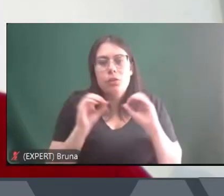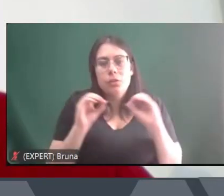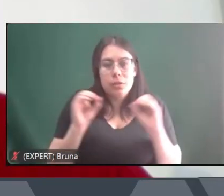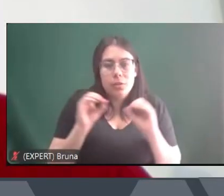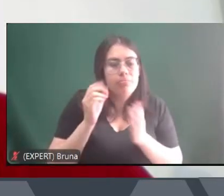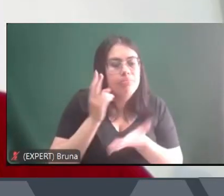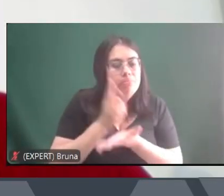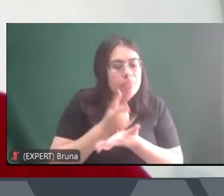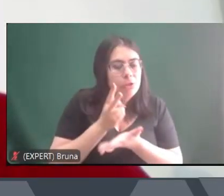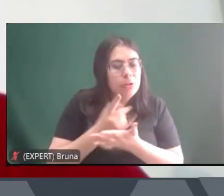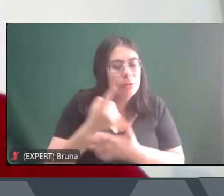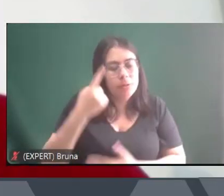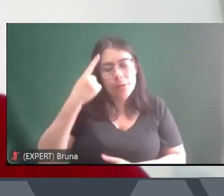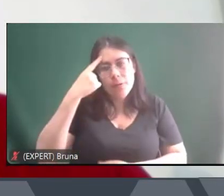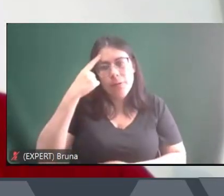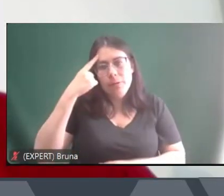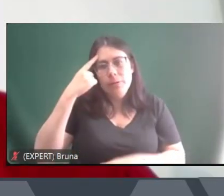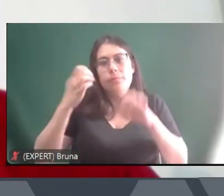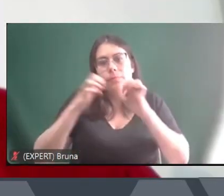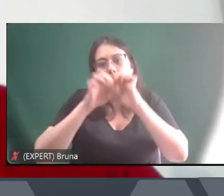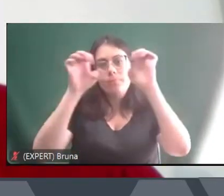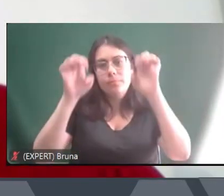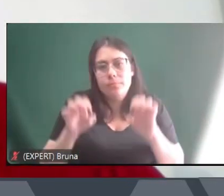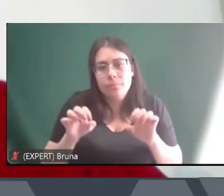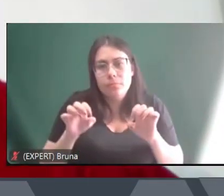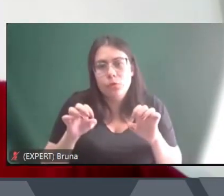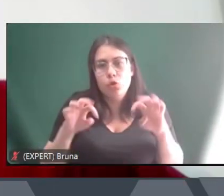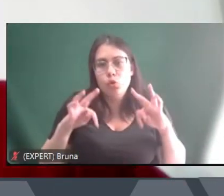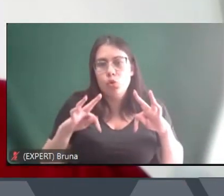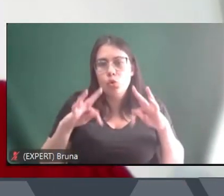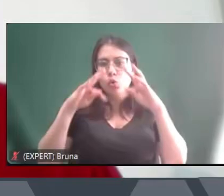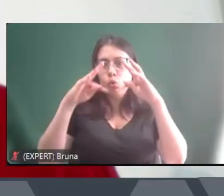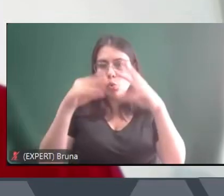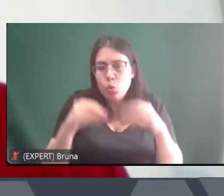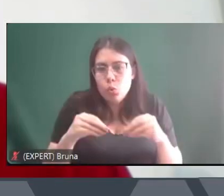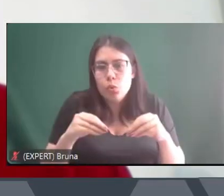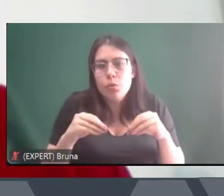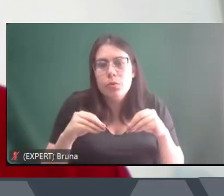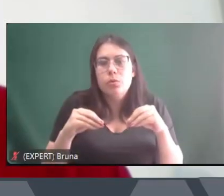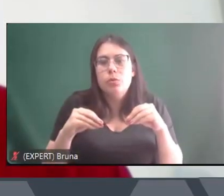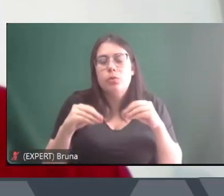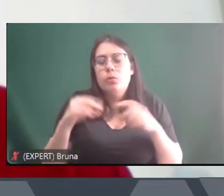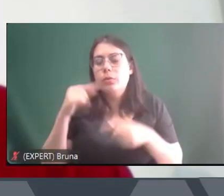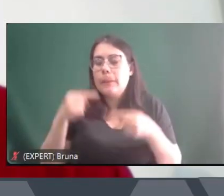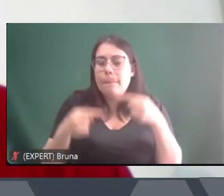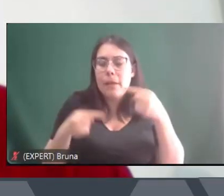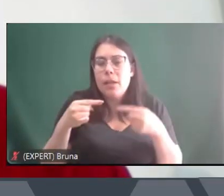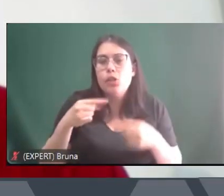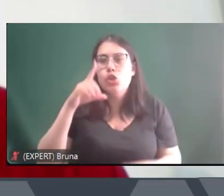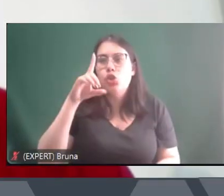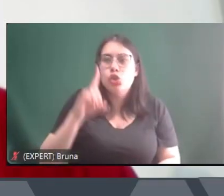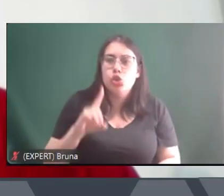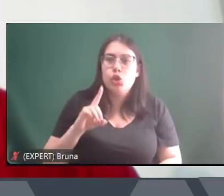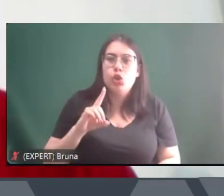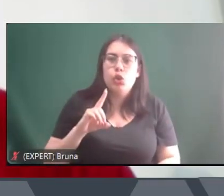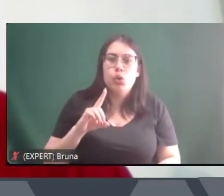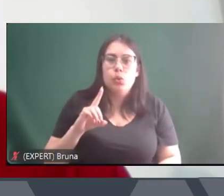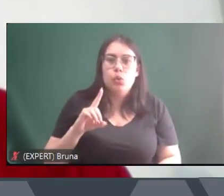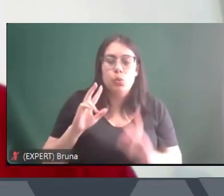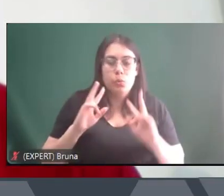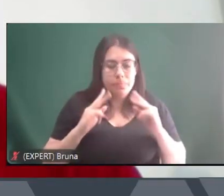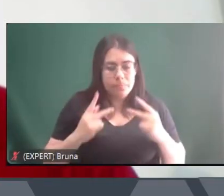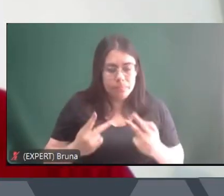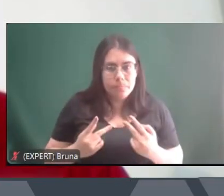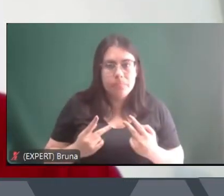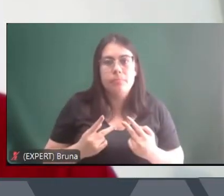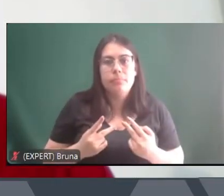pensando a partir dessa estrutura com todos os estigmas que o debate sobre direitos humanos carrega e aí